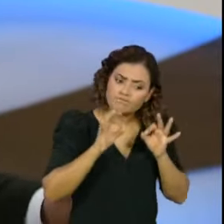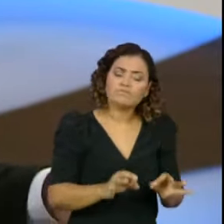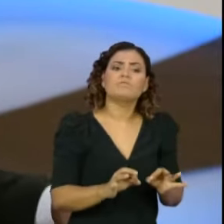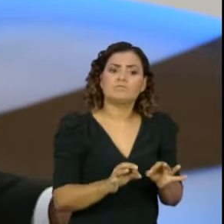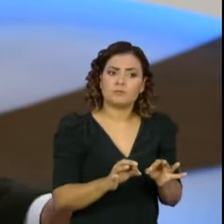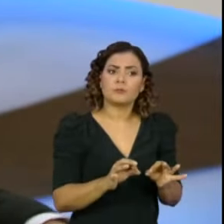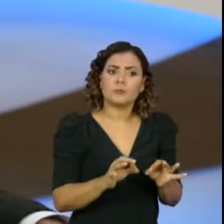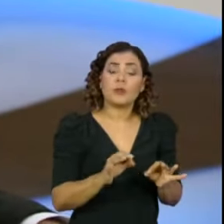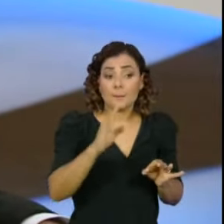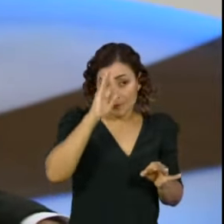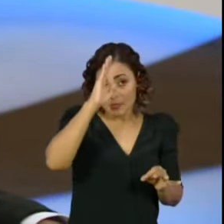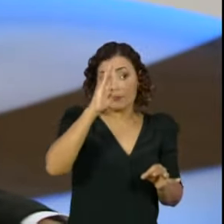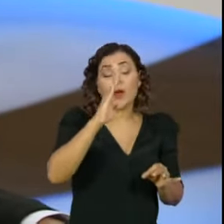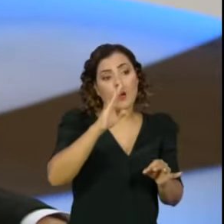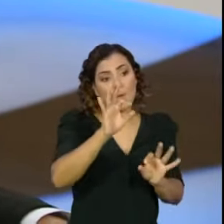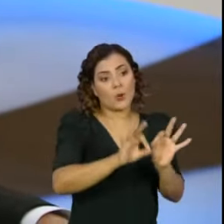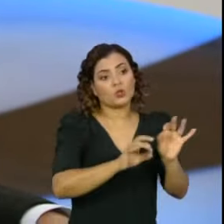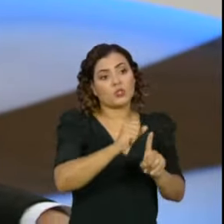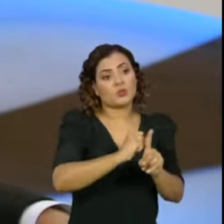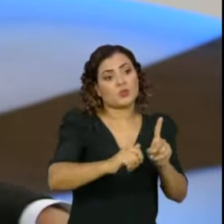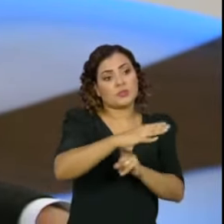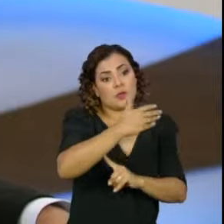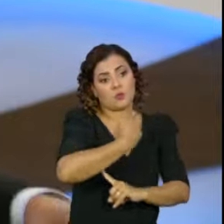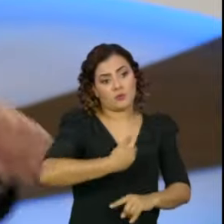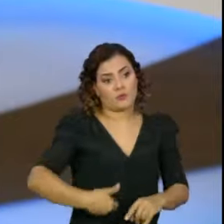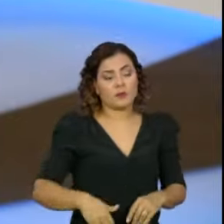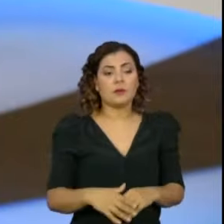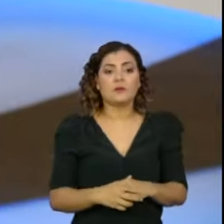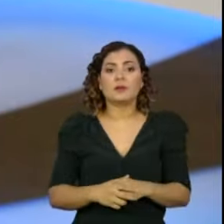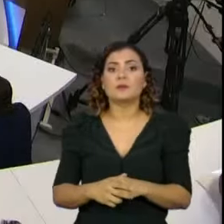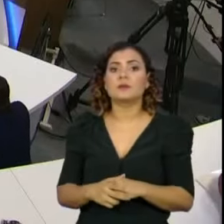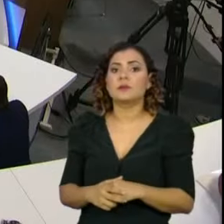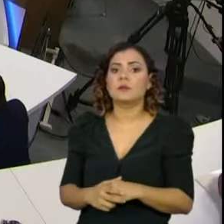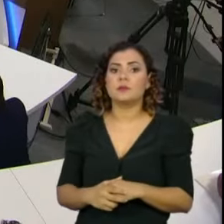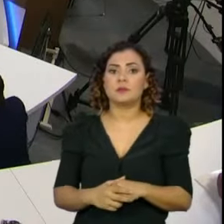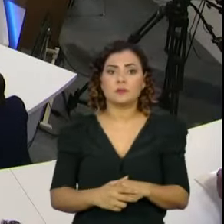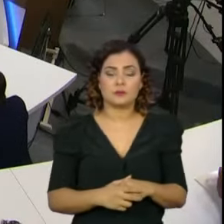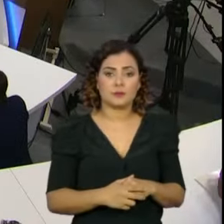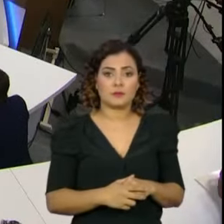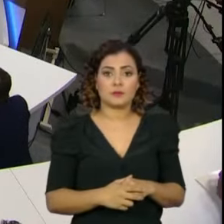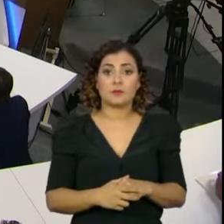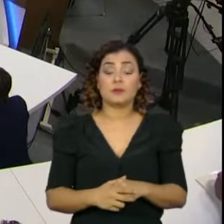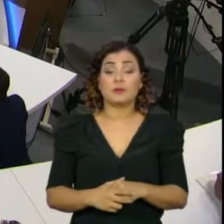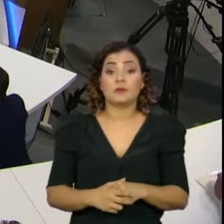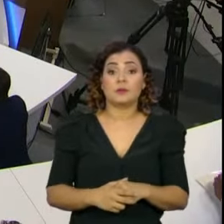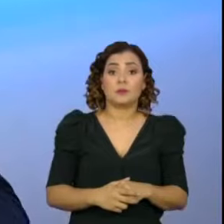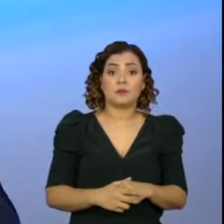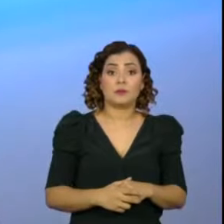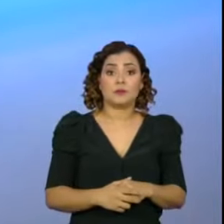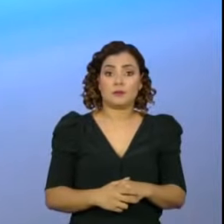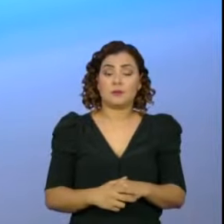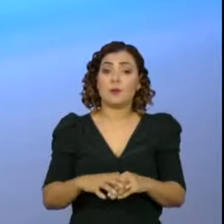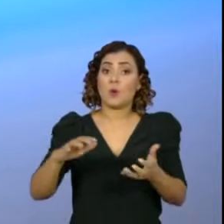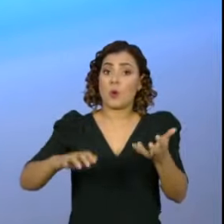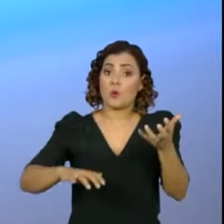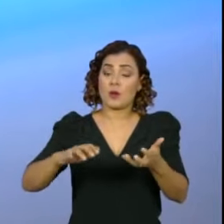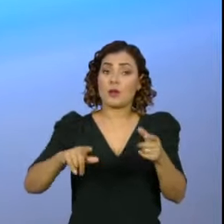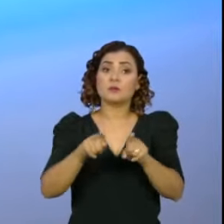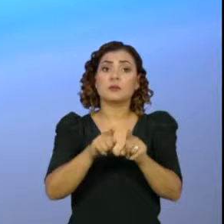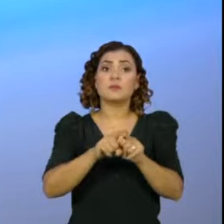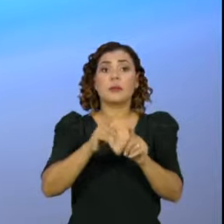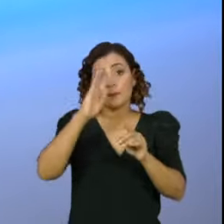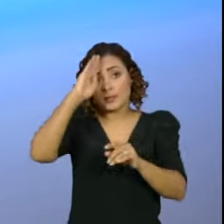inclusive e principalmente nos programas sociais do governo. Presidente, em 2000 eu estava no Congresso, mais